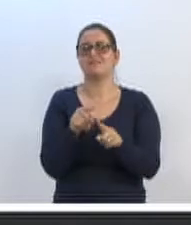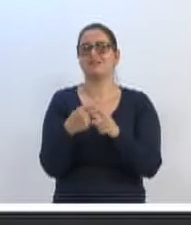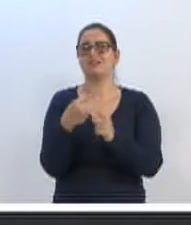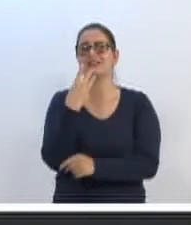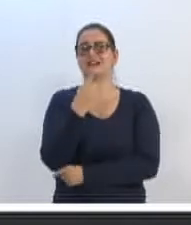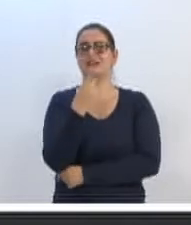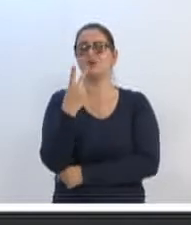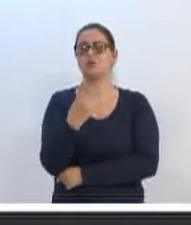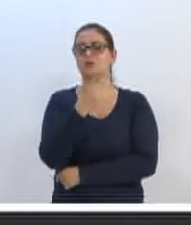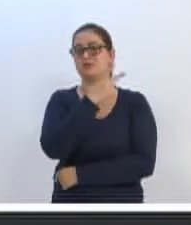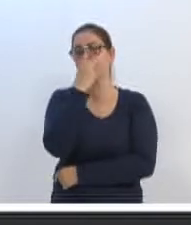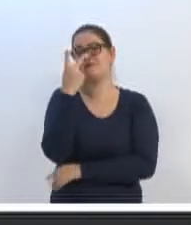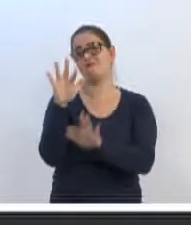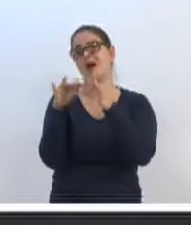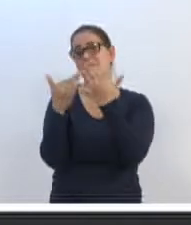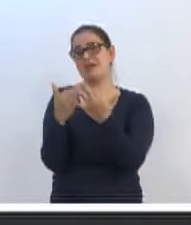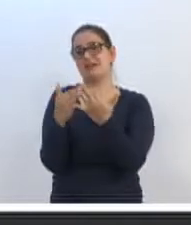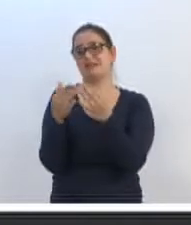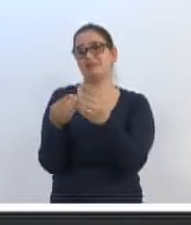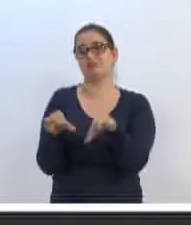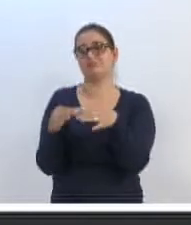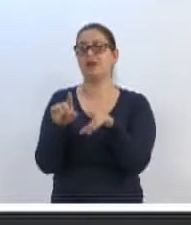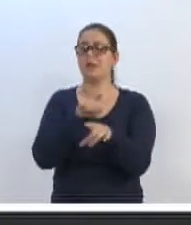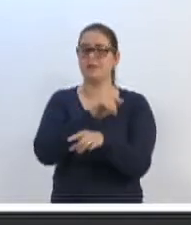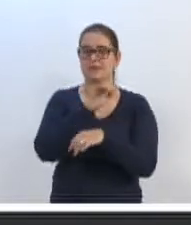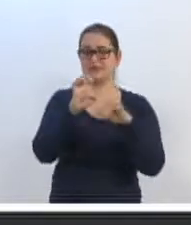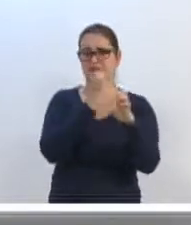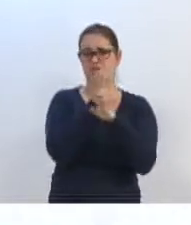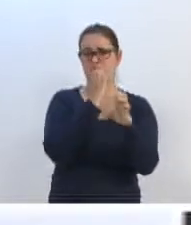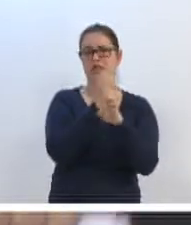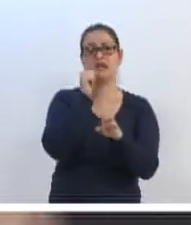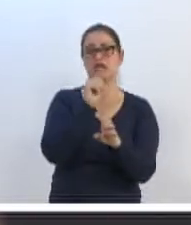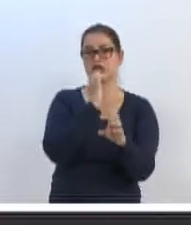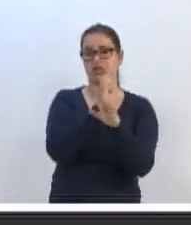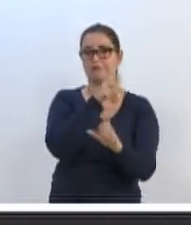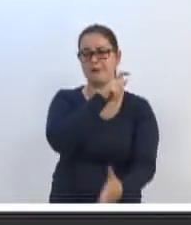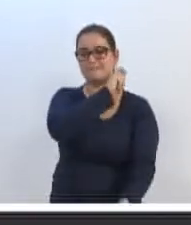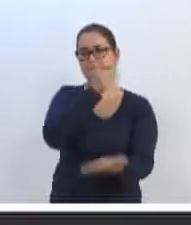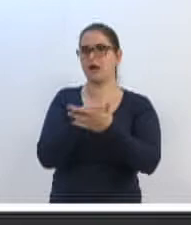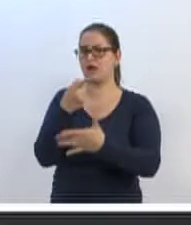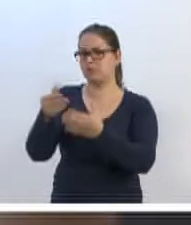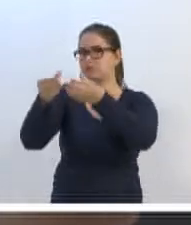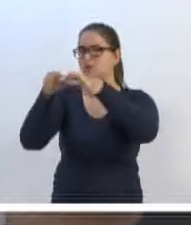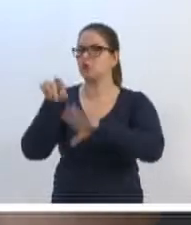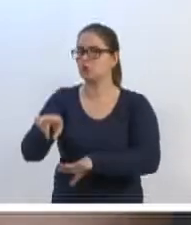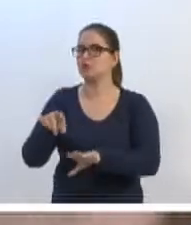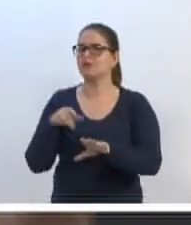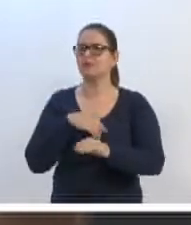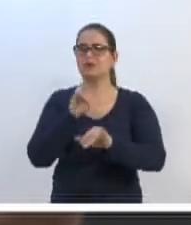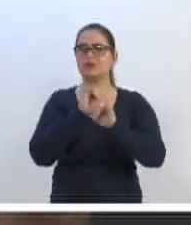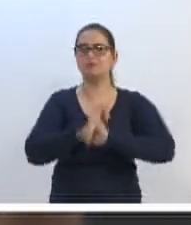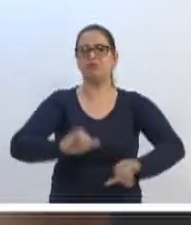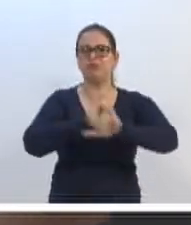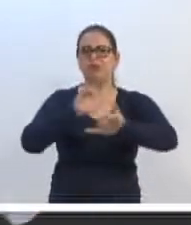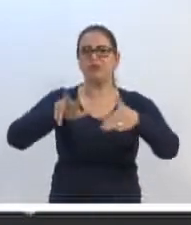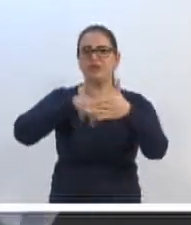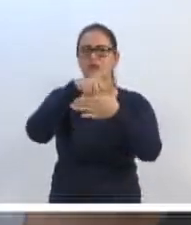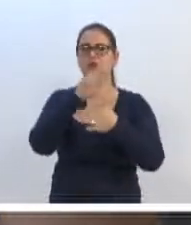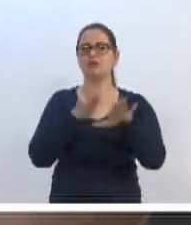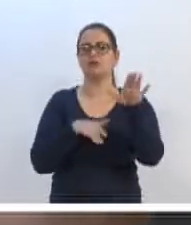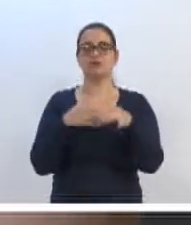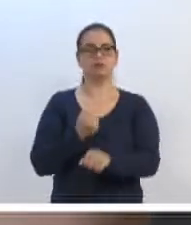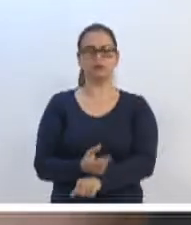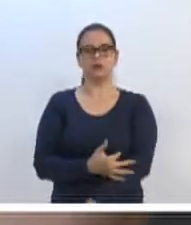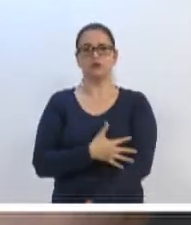32 ela lesou, só que ela vai pagar por esse preço aqui. Então, essas coisas que a gente traz aqui na tribuna, muitas vezes ficam